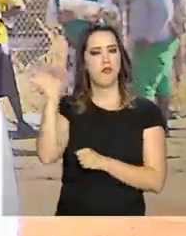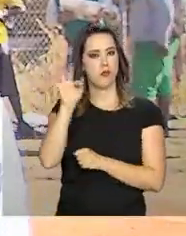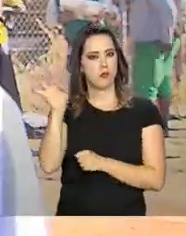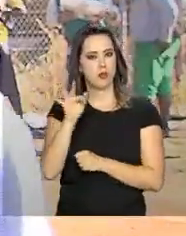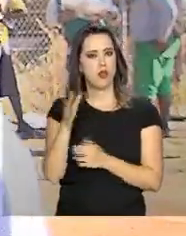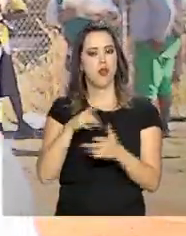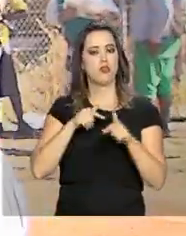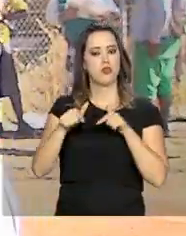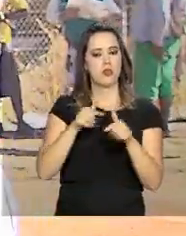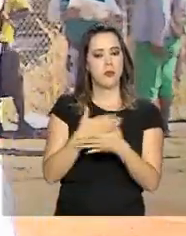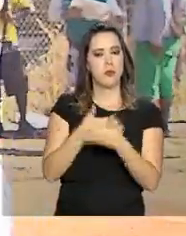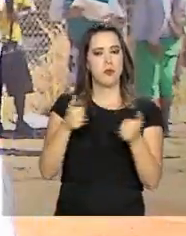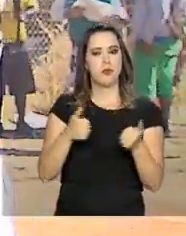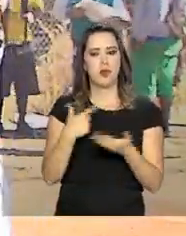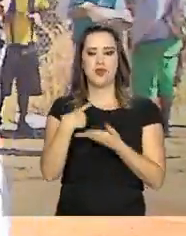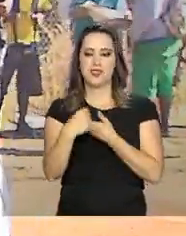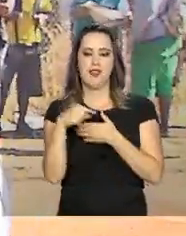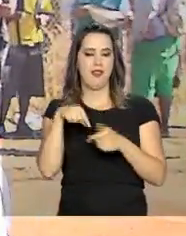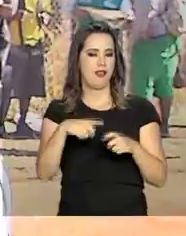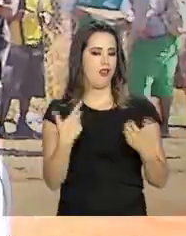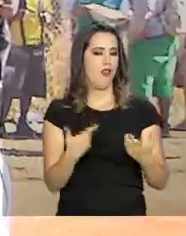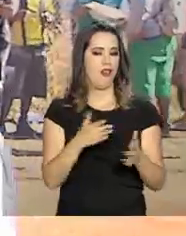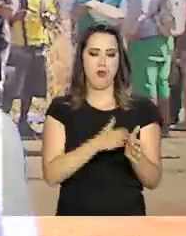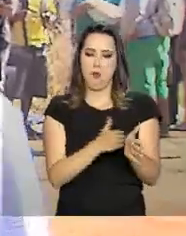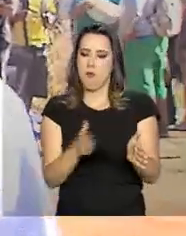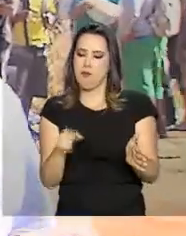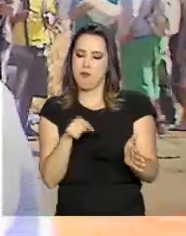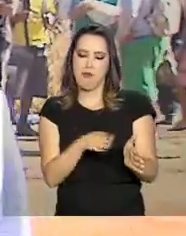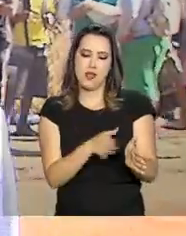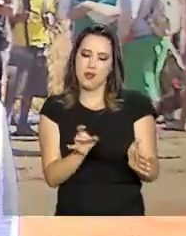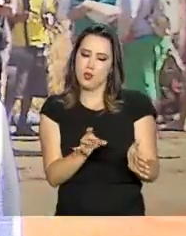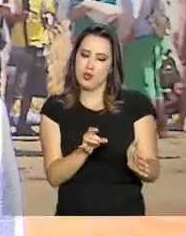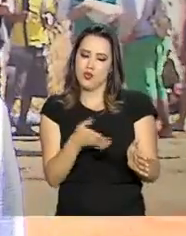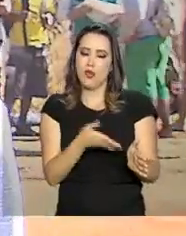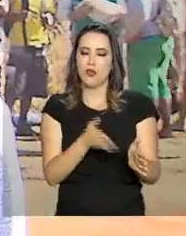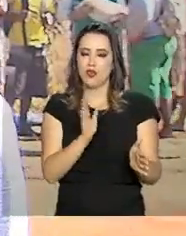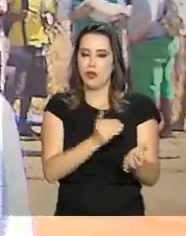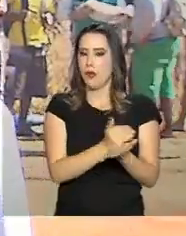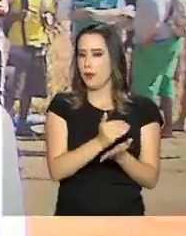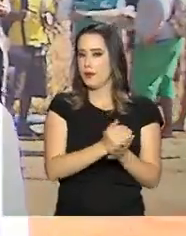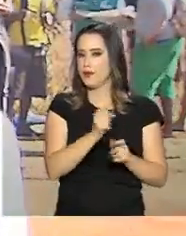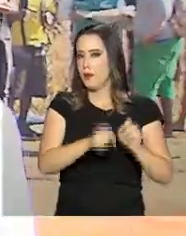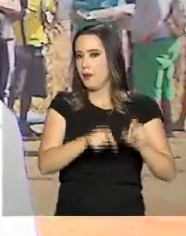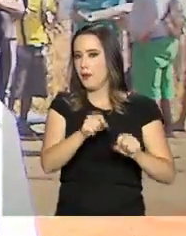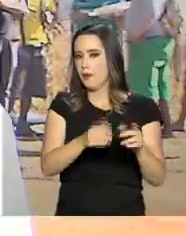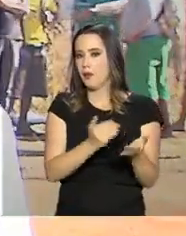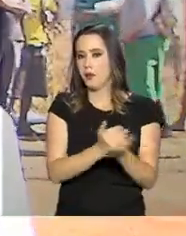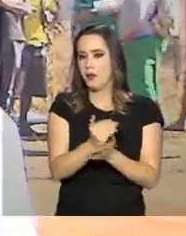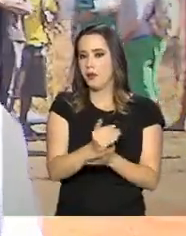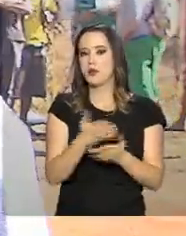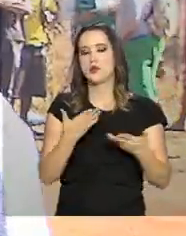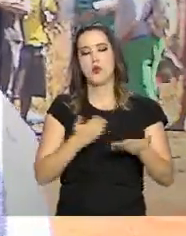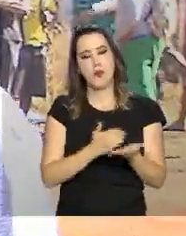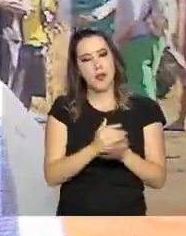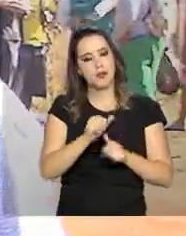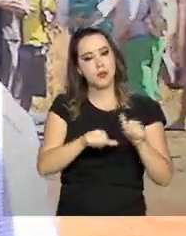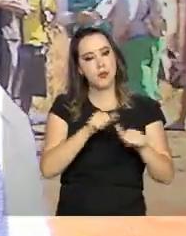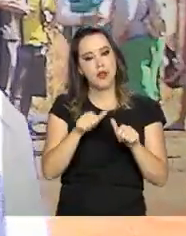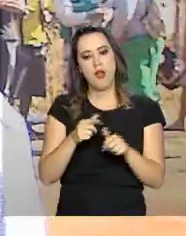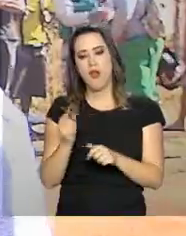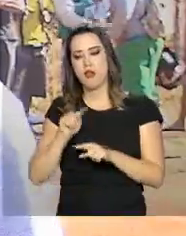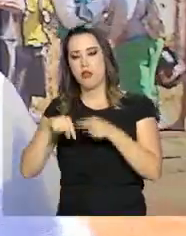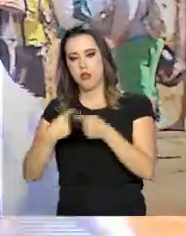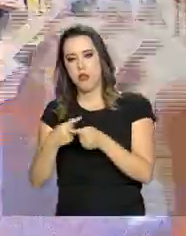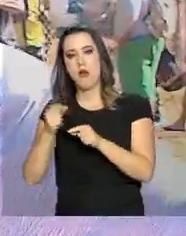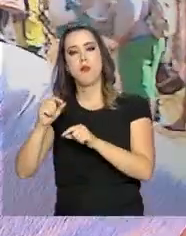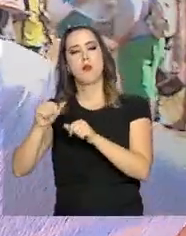crescer na vida e sair dessa vida, que é apenas uma fase. Eu plantei, estou colhendo hoje e estou plantando